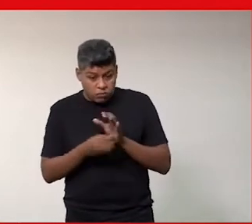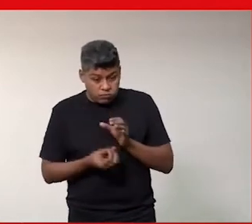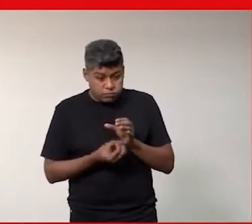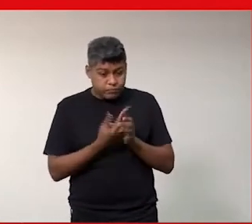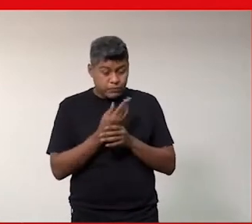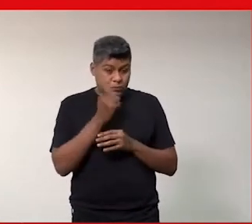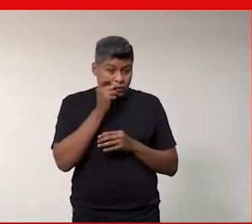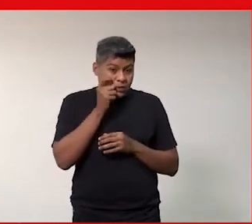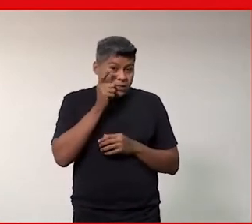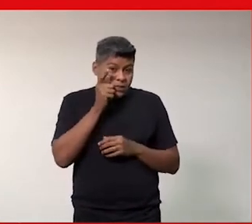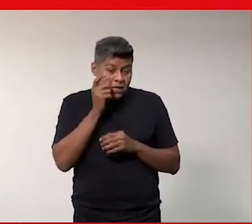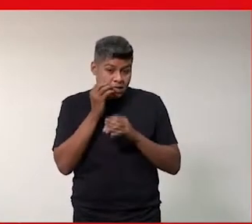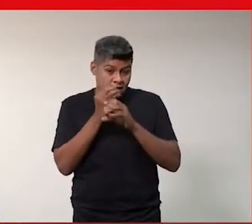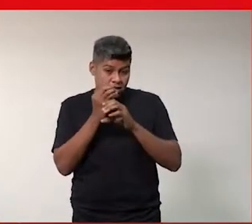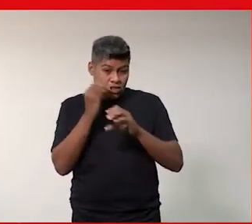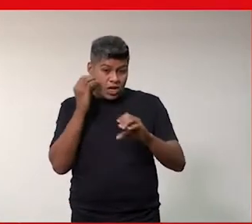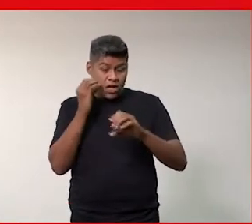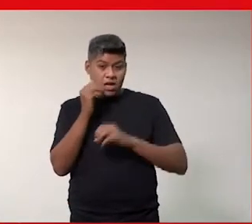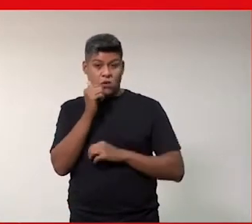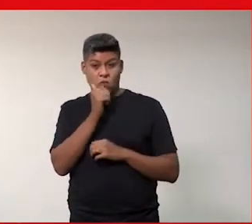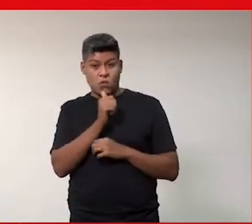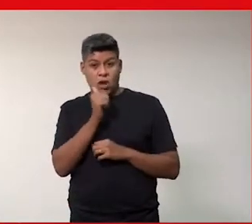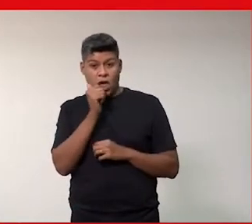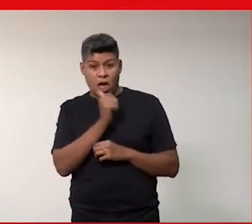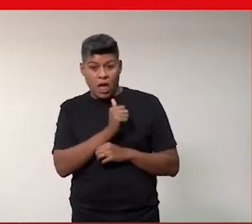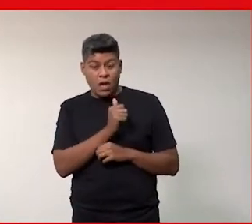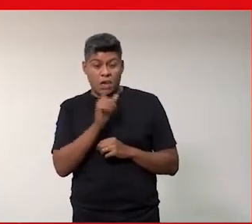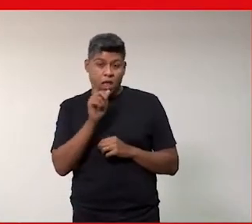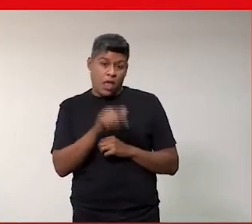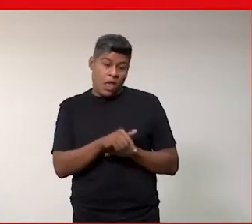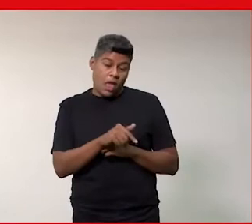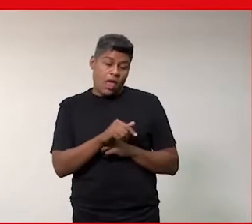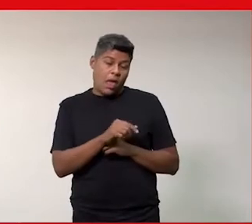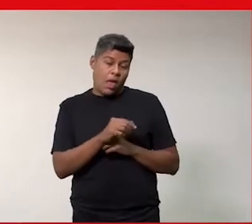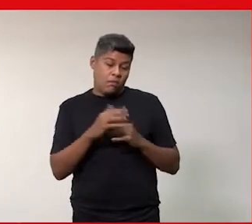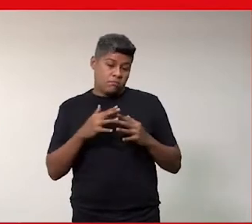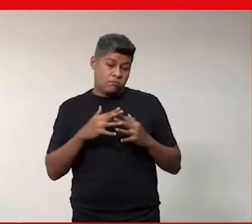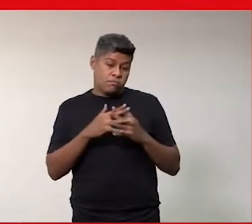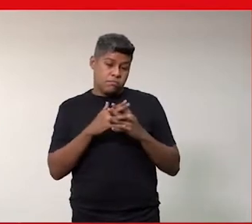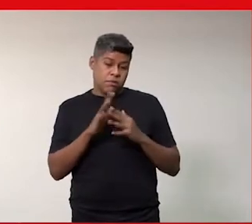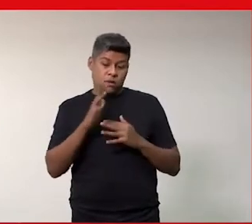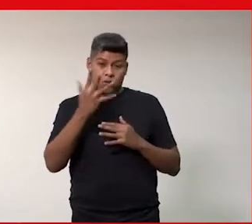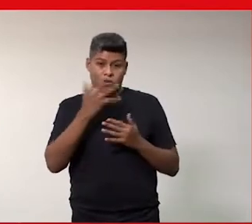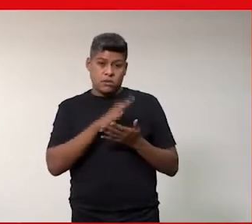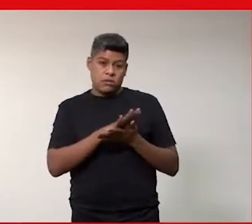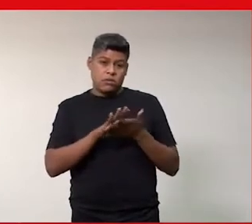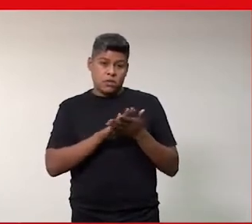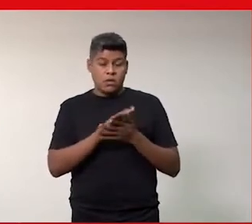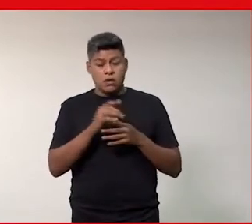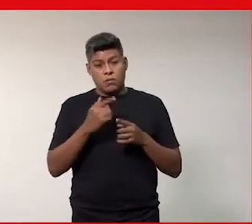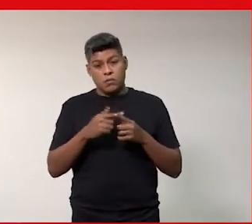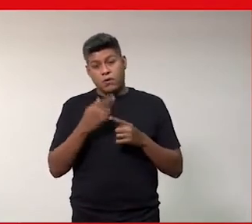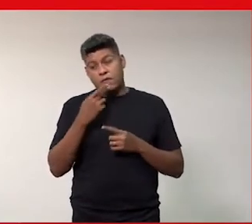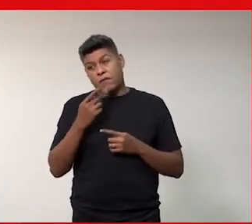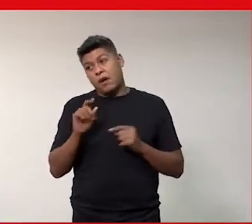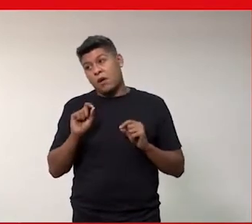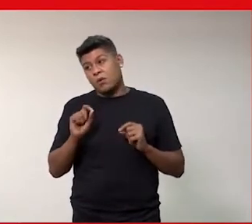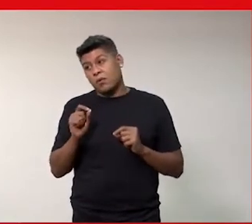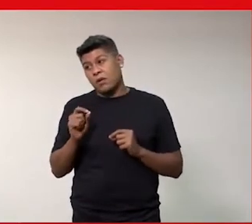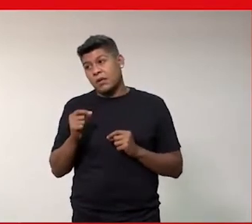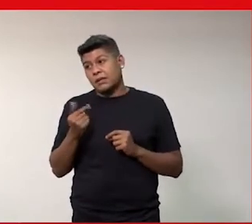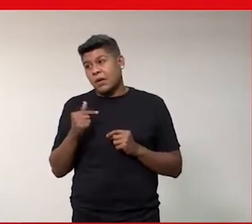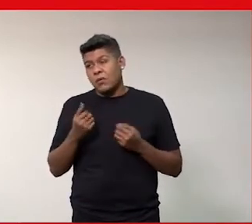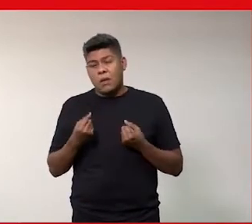lógica, engenheiras mulheres, isso muito provavelmente esse equívoco não teria acontecido porque eu falasse opa, mas eu não tenho esse